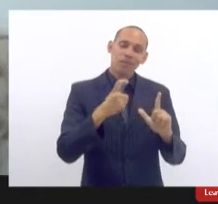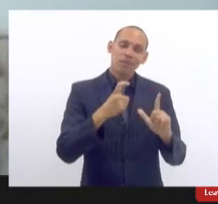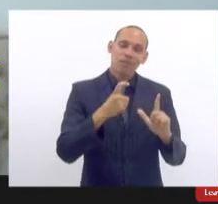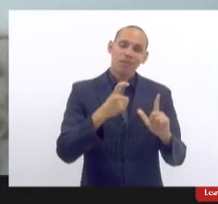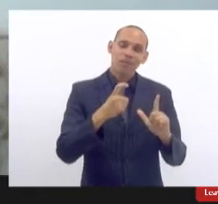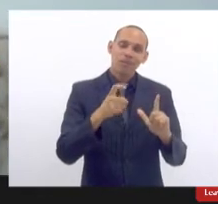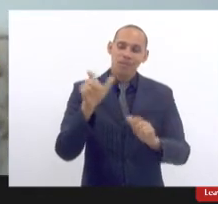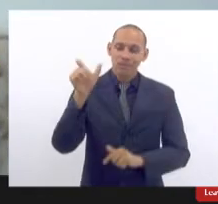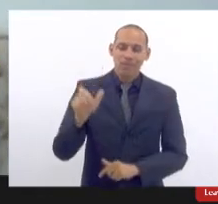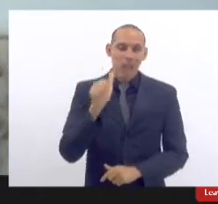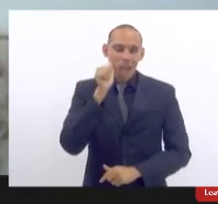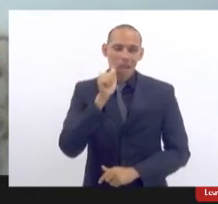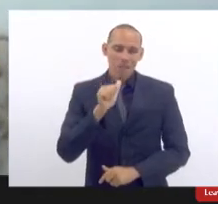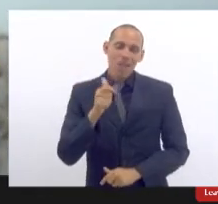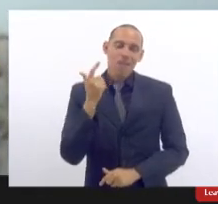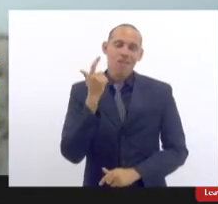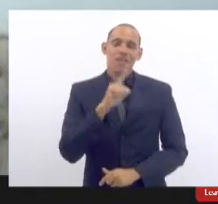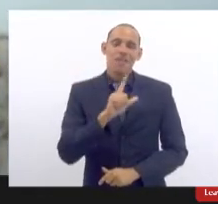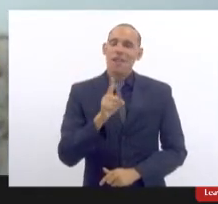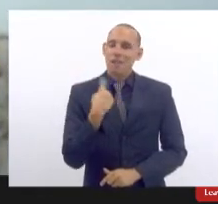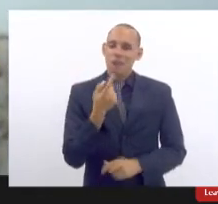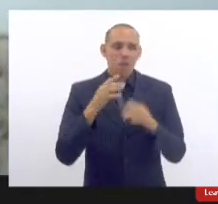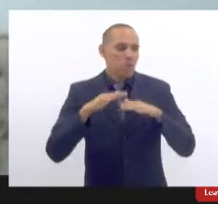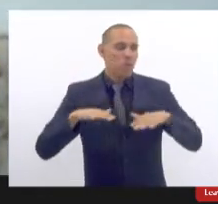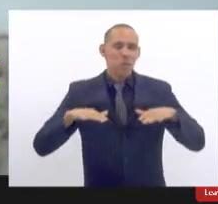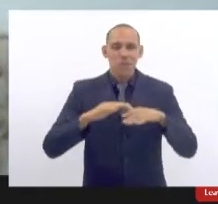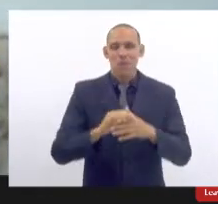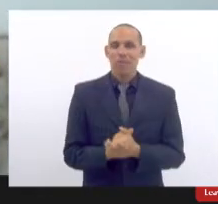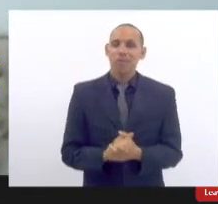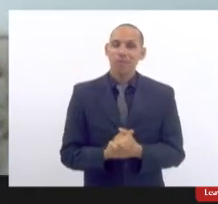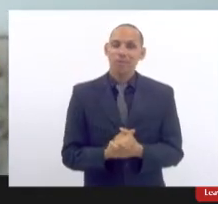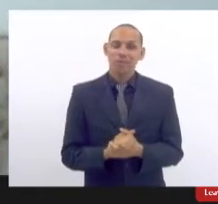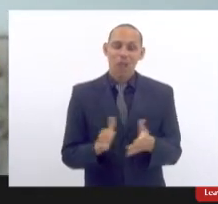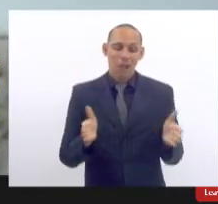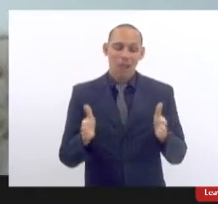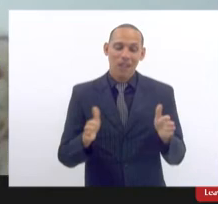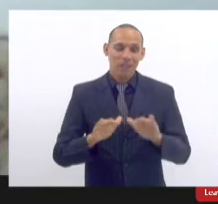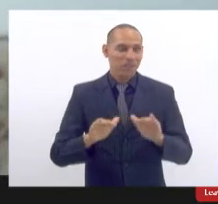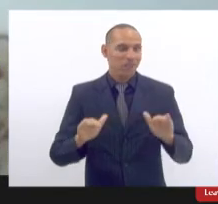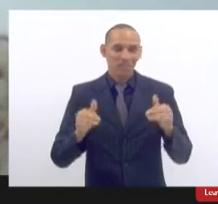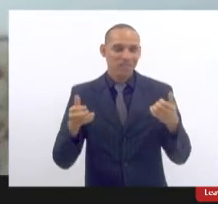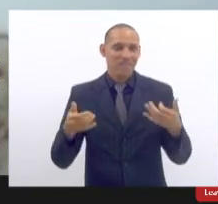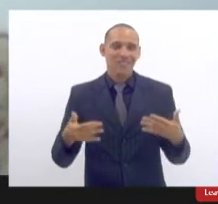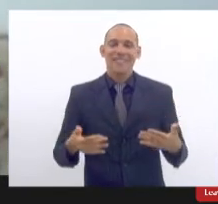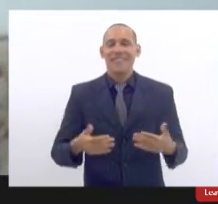que essa mulher conquista, ou seja, todas nós. Então, acho que por hora era isso que eu queria